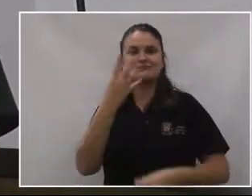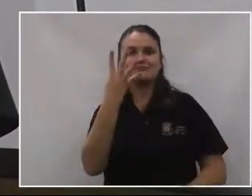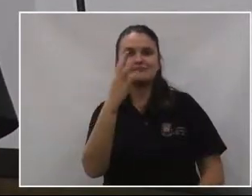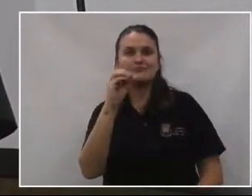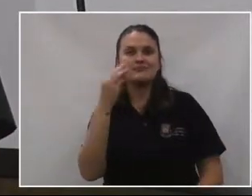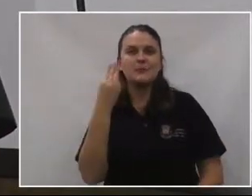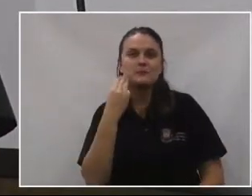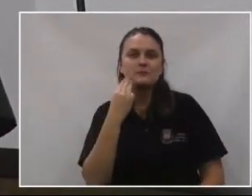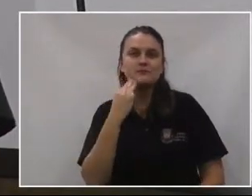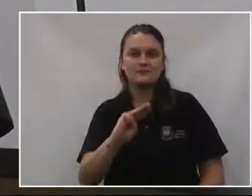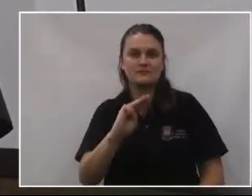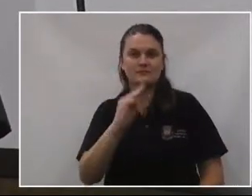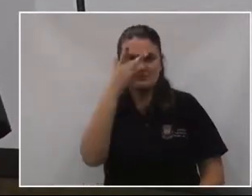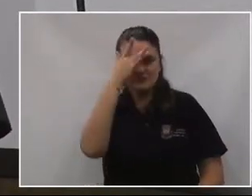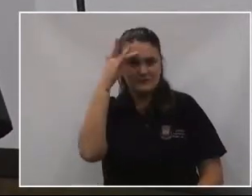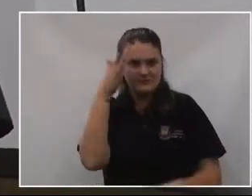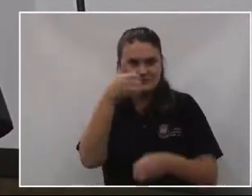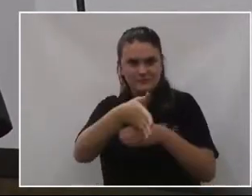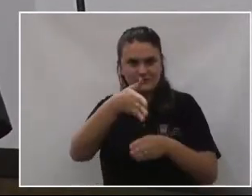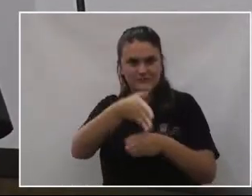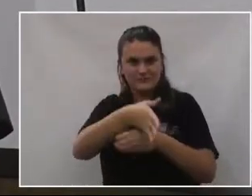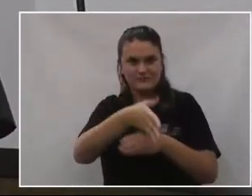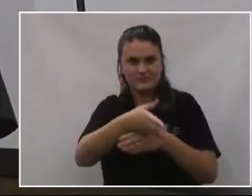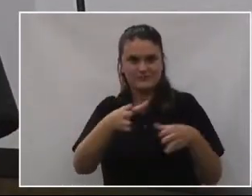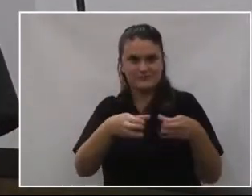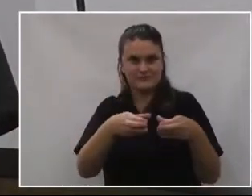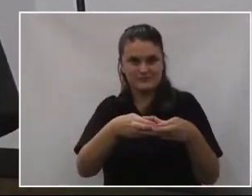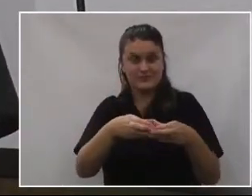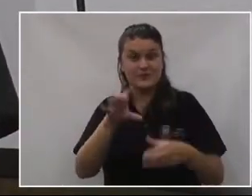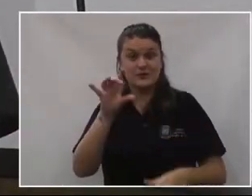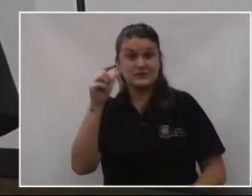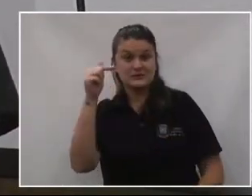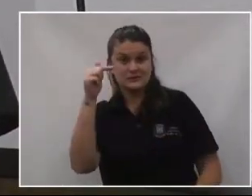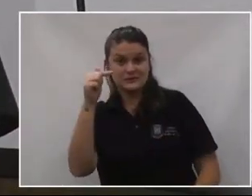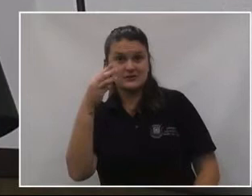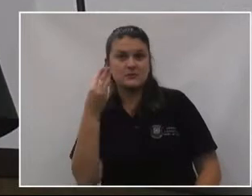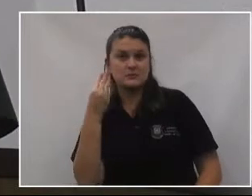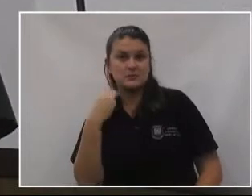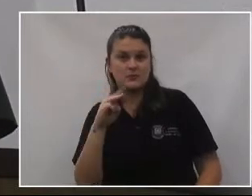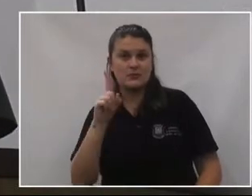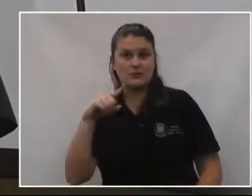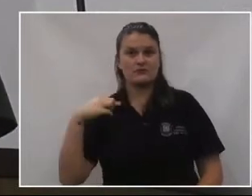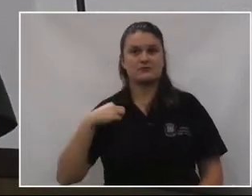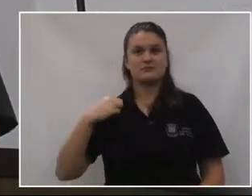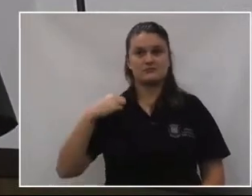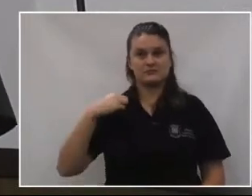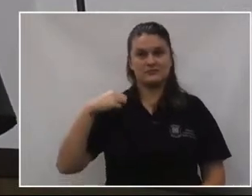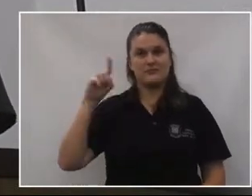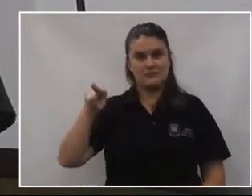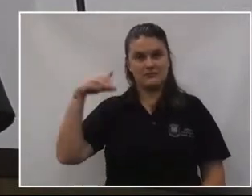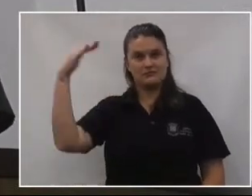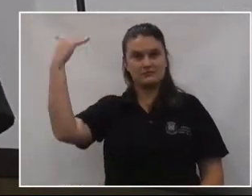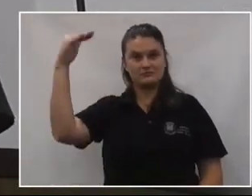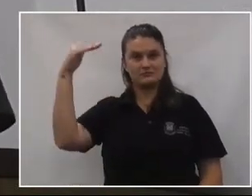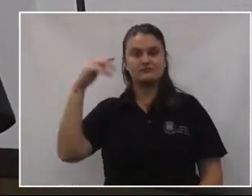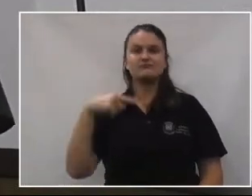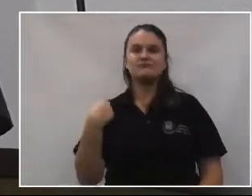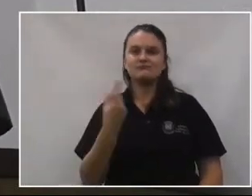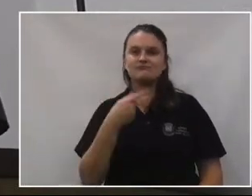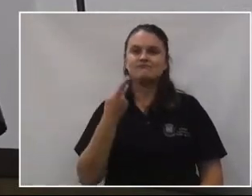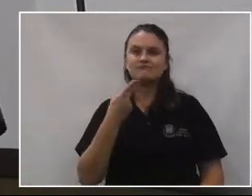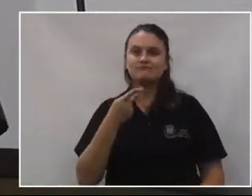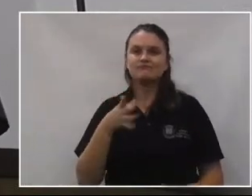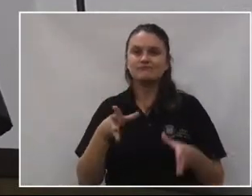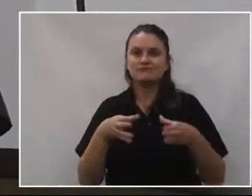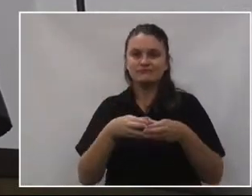participantes, 7 milhões são voluntários adultos. E a gente salienta que o